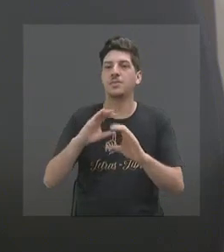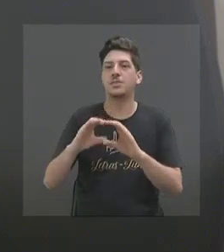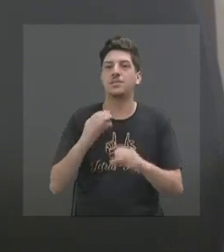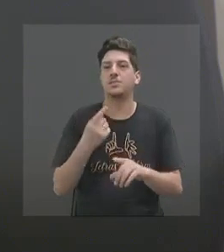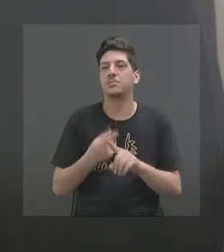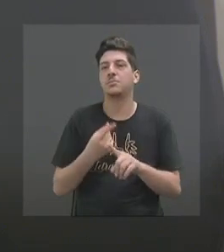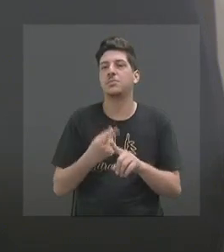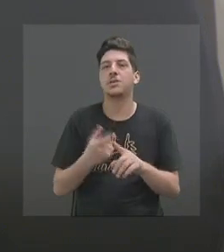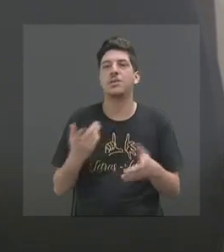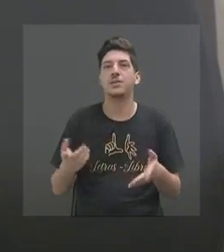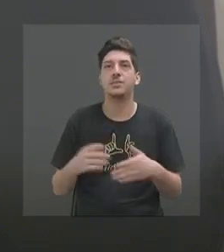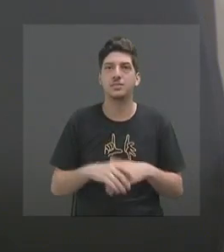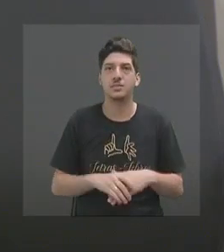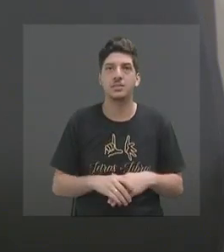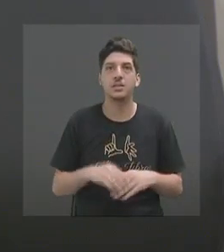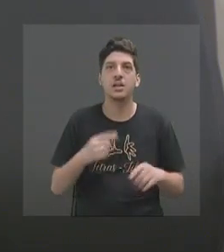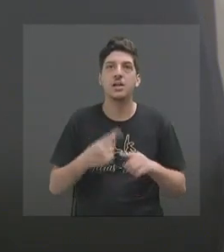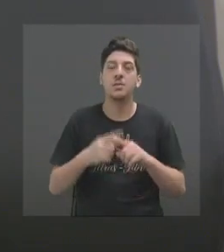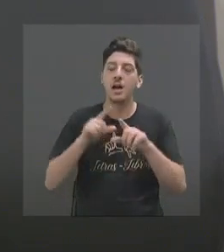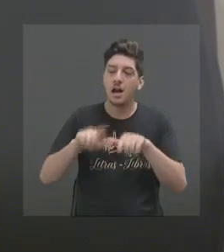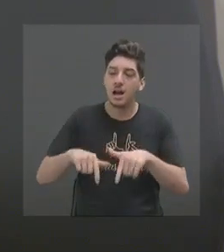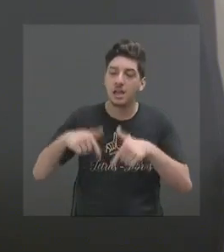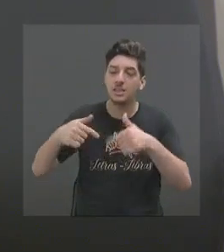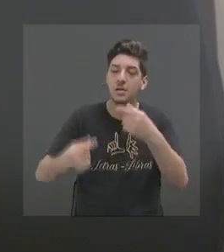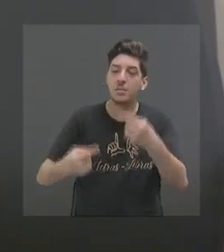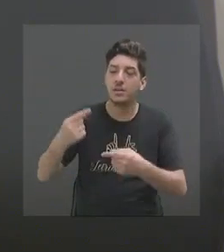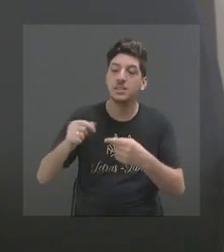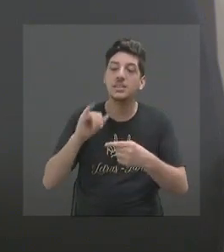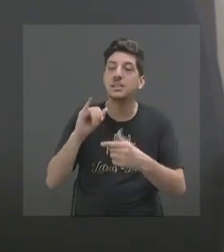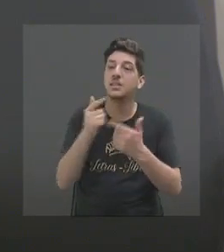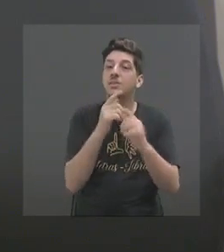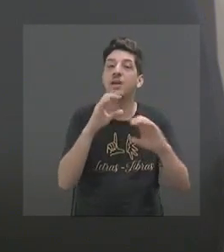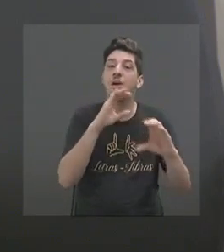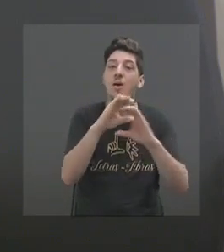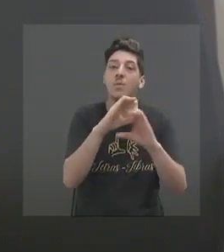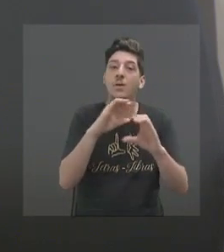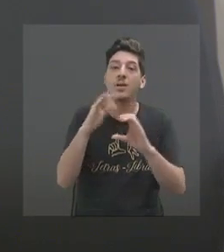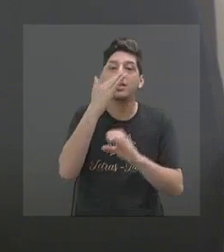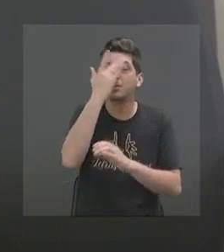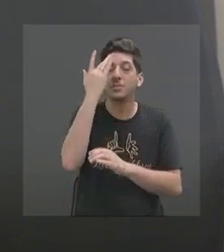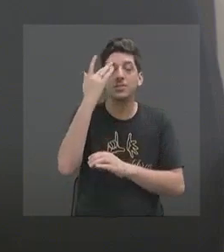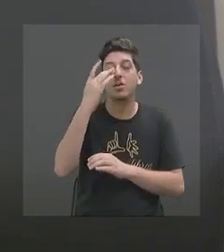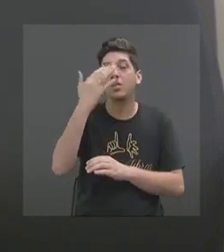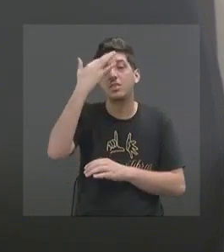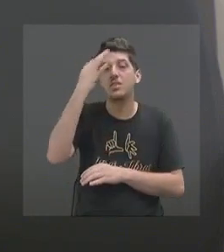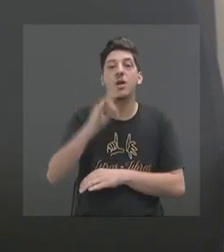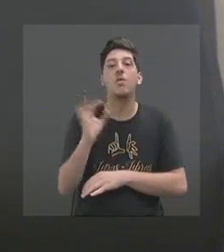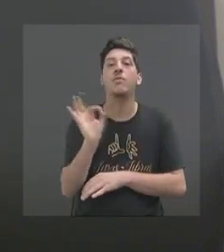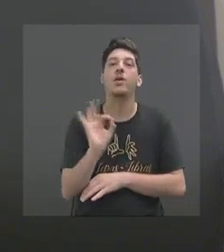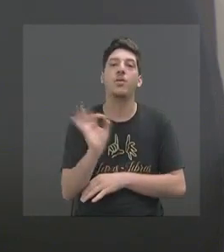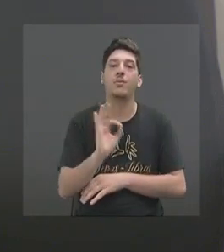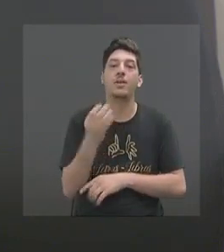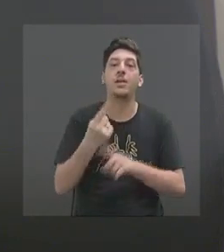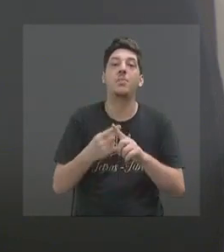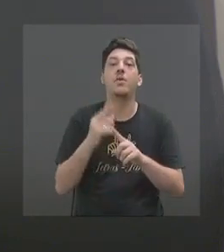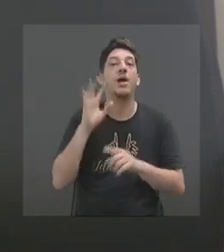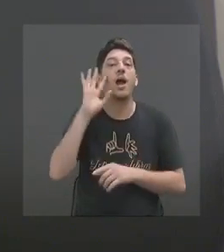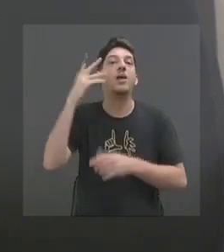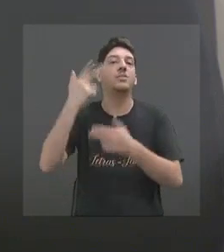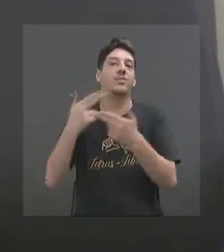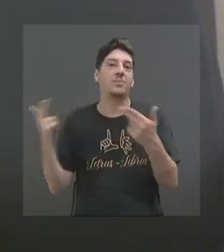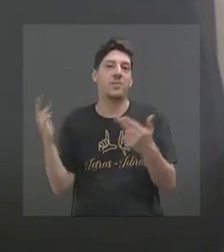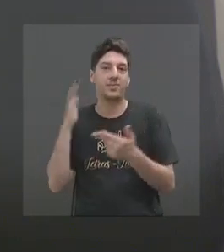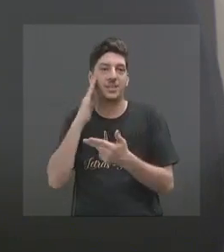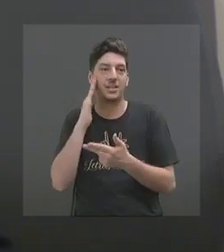Porque ação política, se não tiver comunicação, as pessoas não entendem o porquê de você estar tomando uma ação. Então, elas